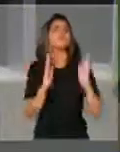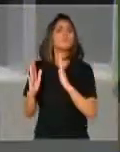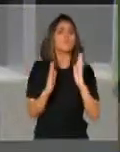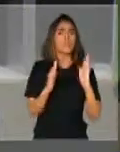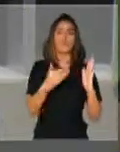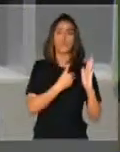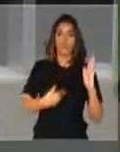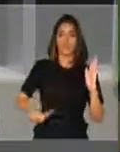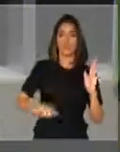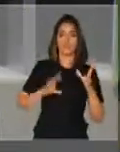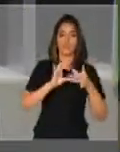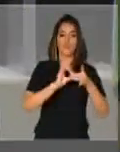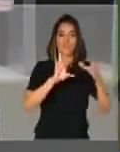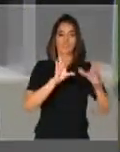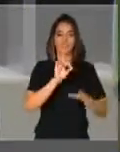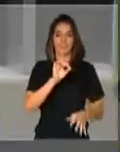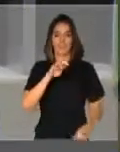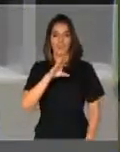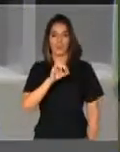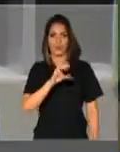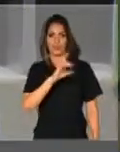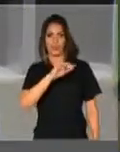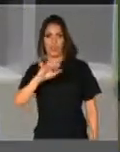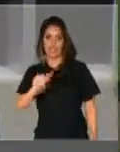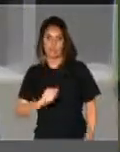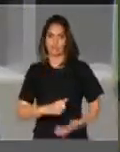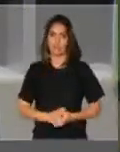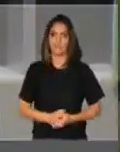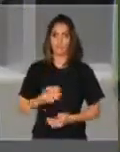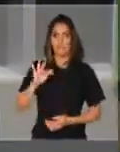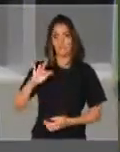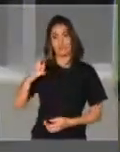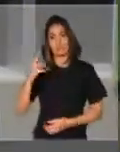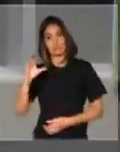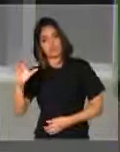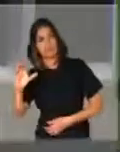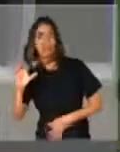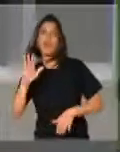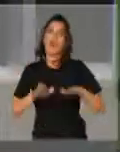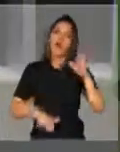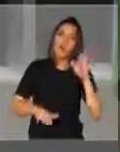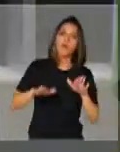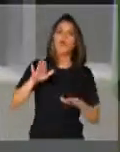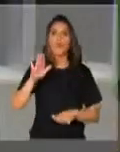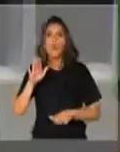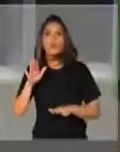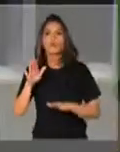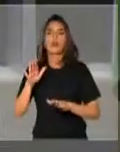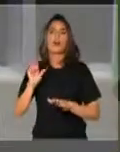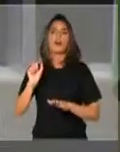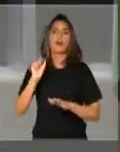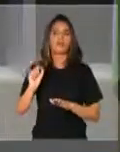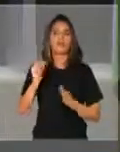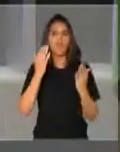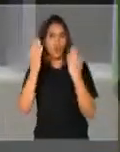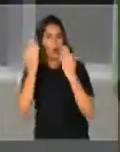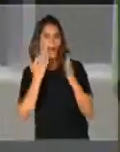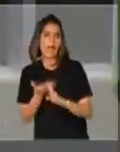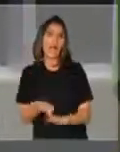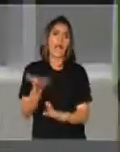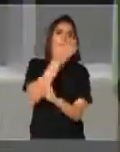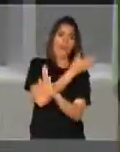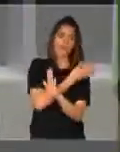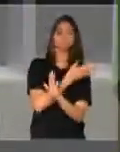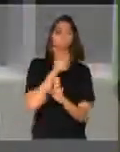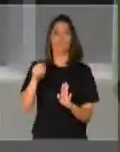democráticos. Na gestão de FHC, relativamente aos momentos anteriores, a pasta foi